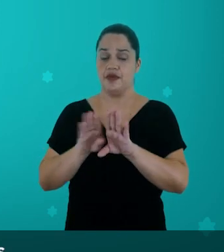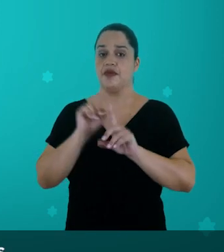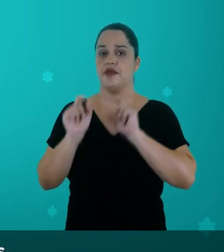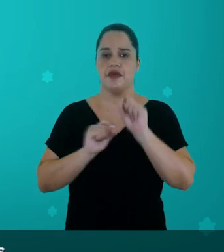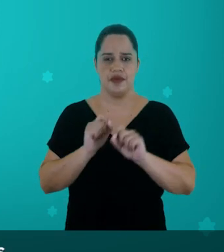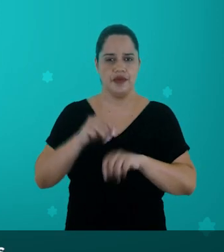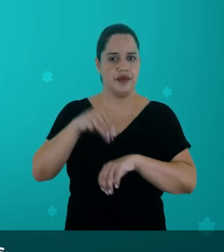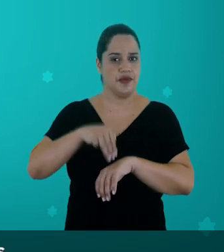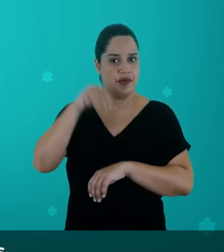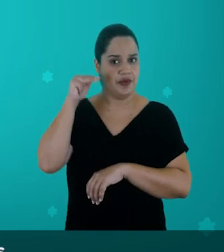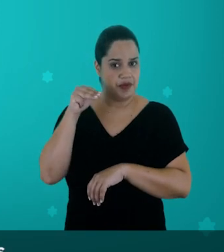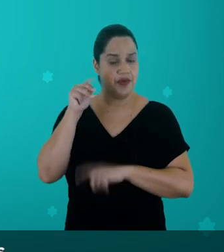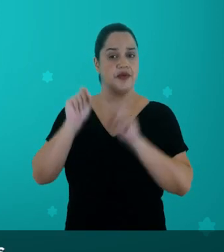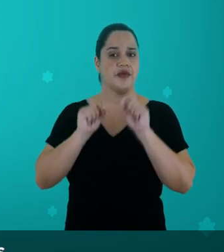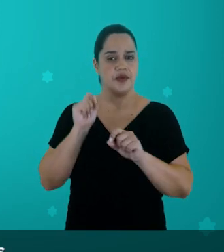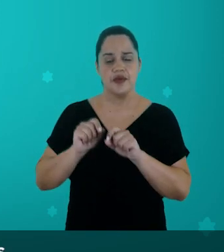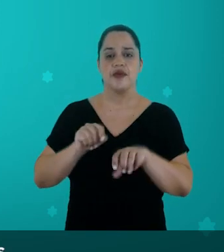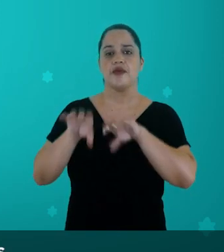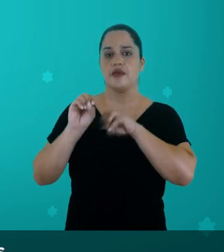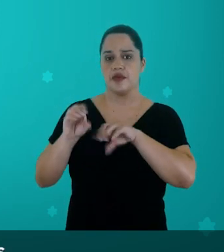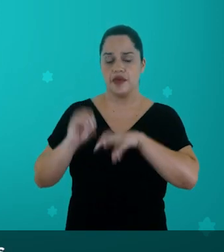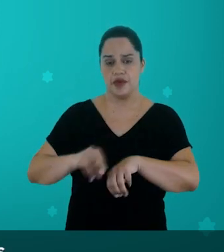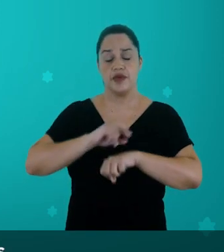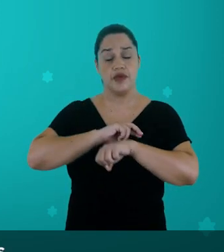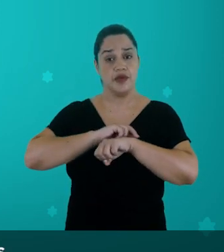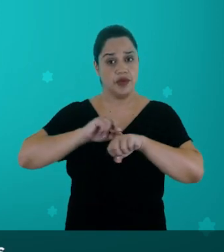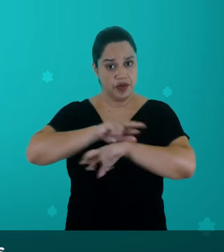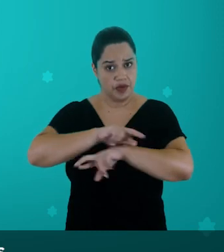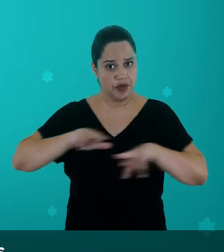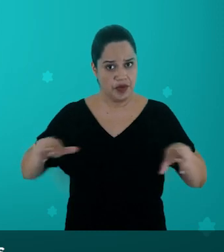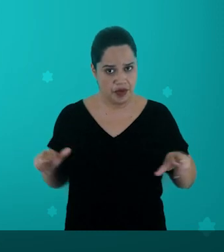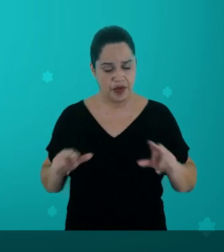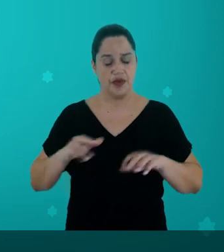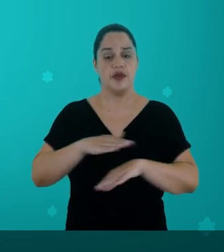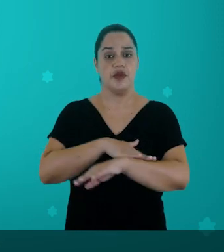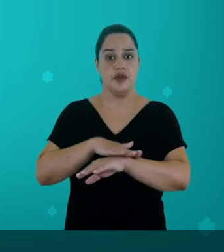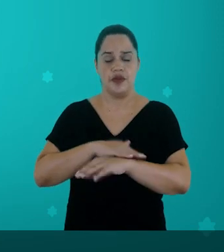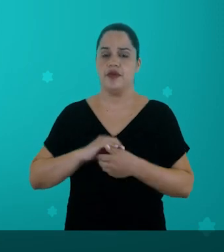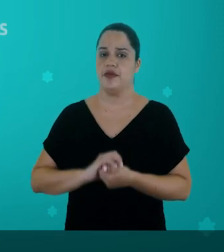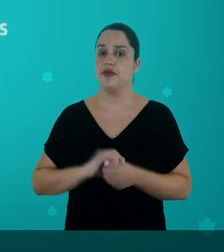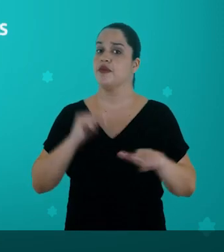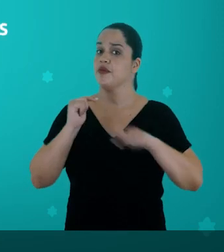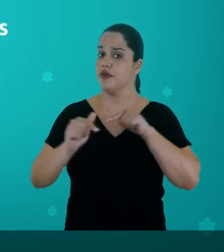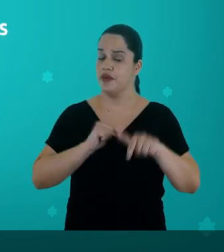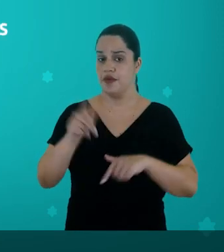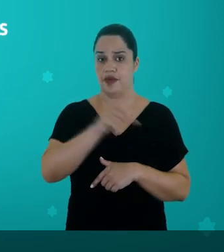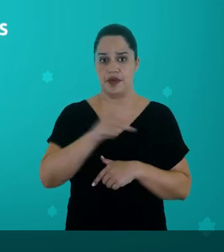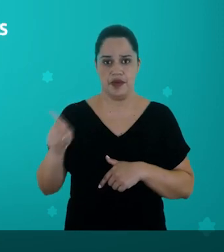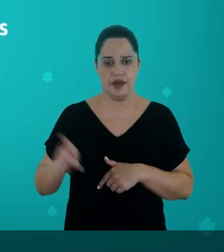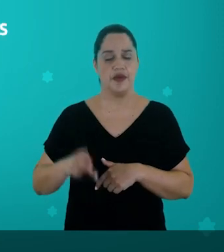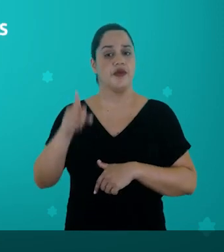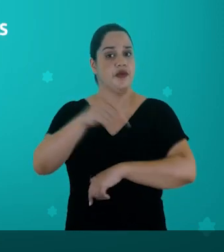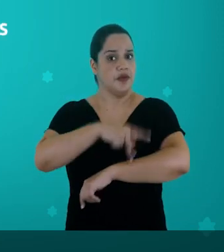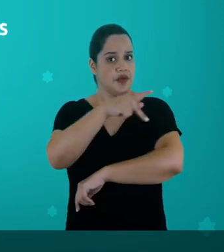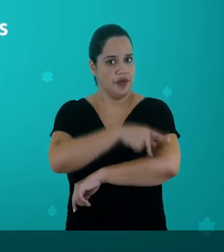e se tornou mestre em estudos étnico-raciais. Ela trabalhou como professora, pedagoga e